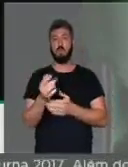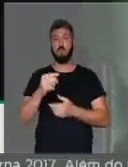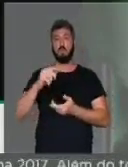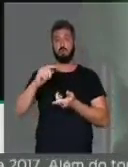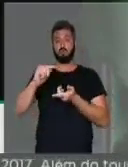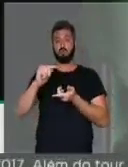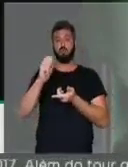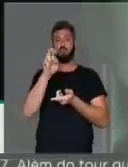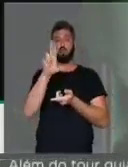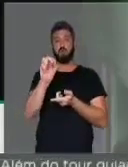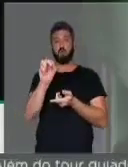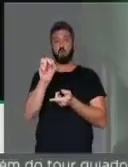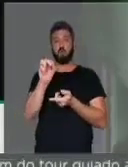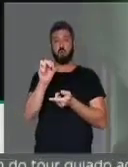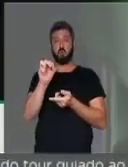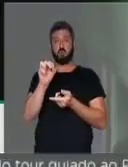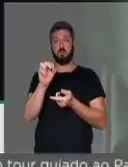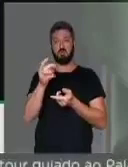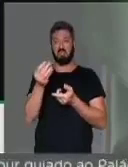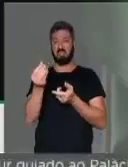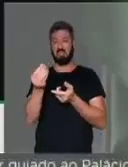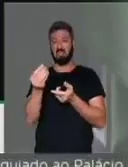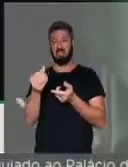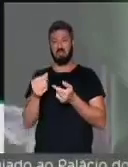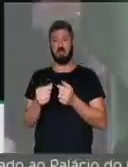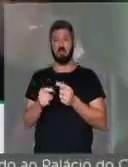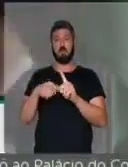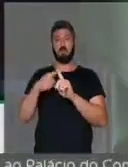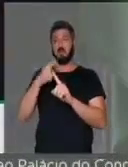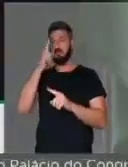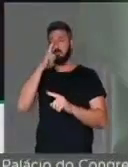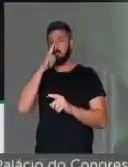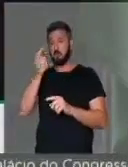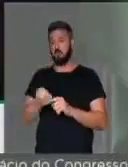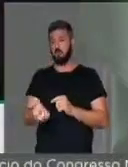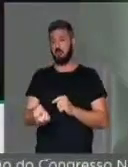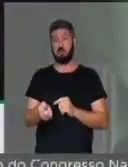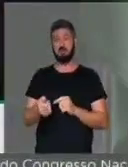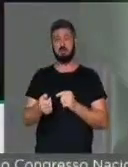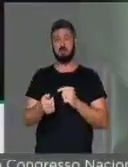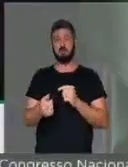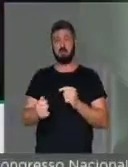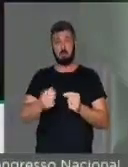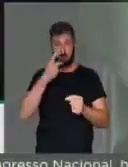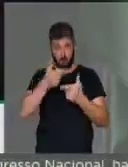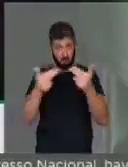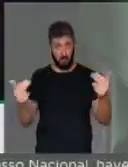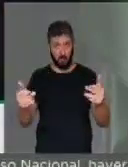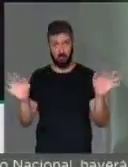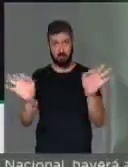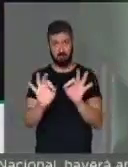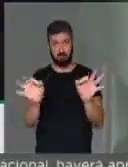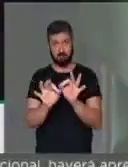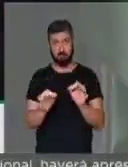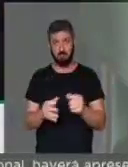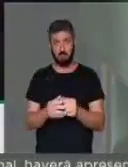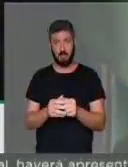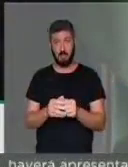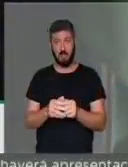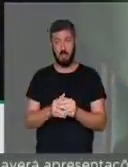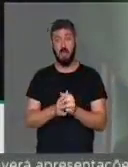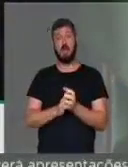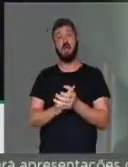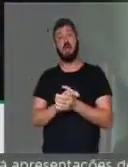suco bem ralo, com bolacha, se pronunciasse e não se pronunciou. E o que